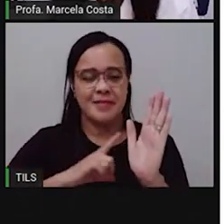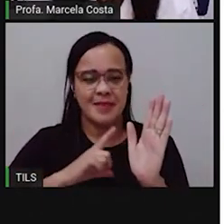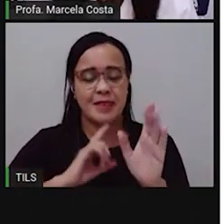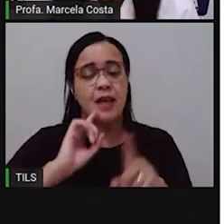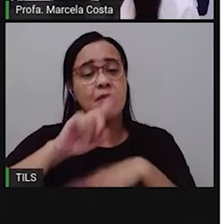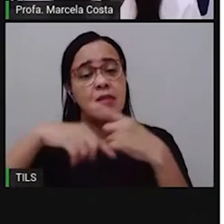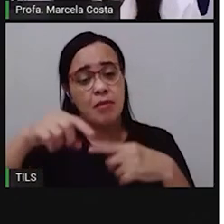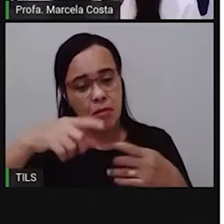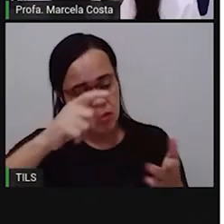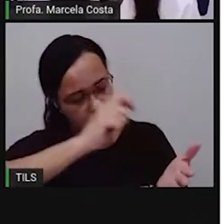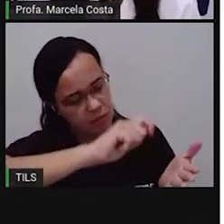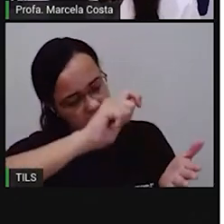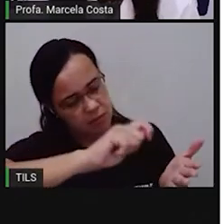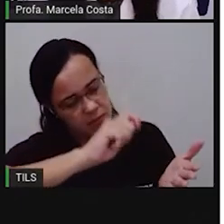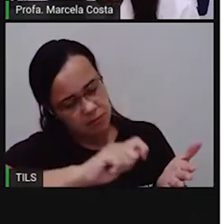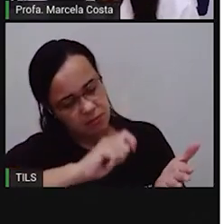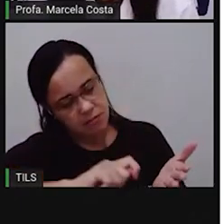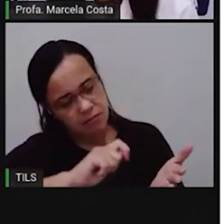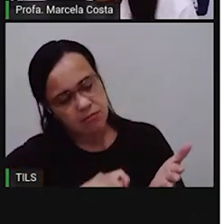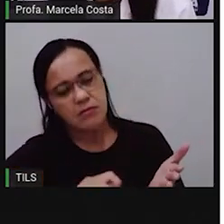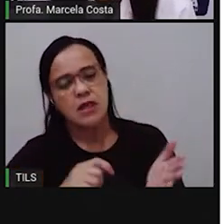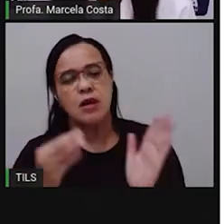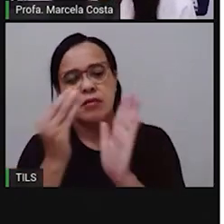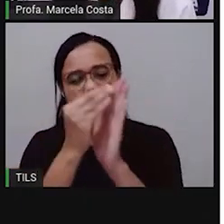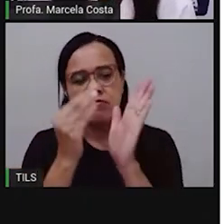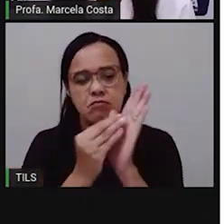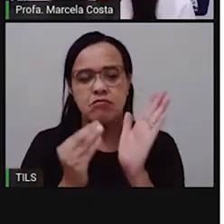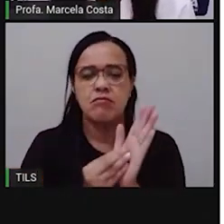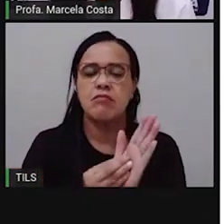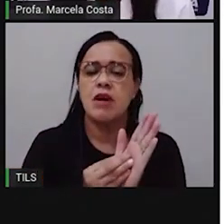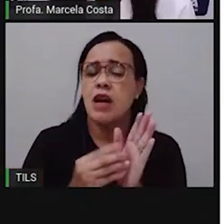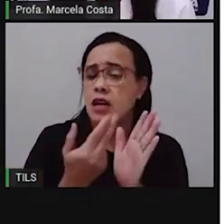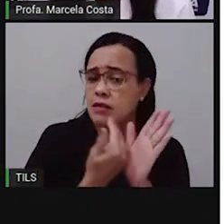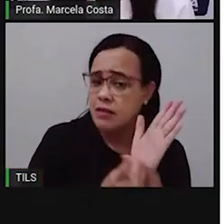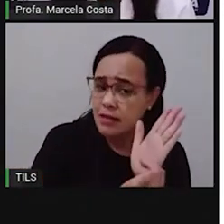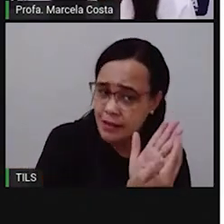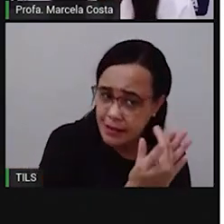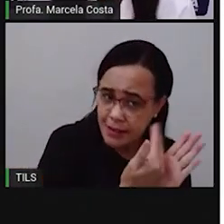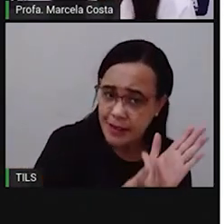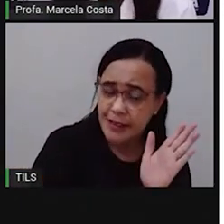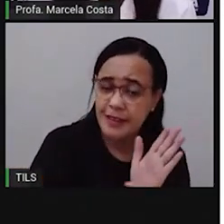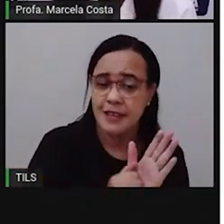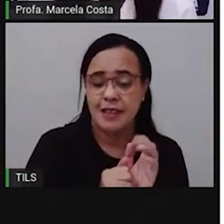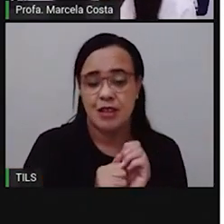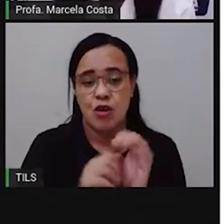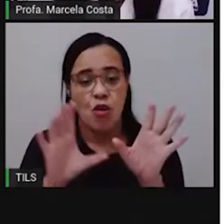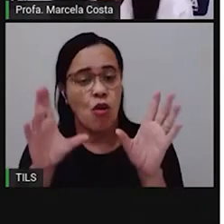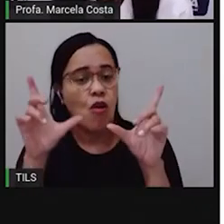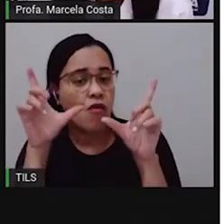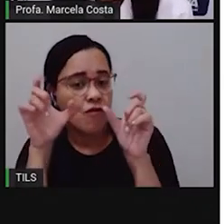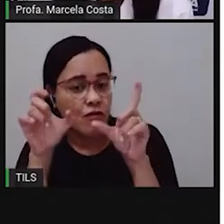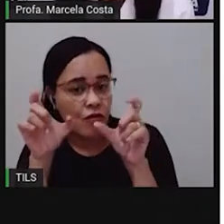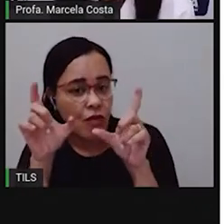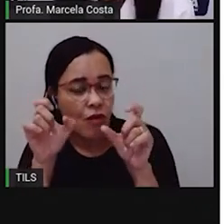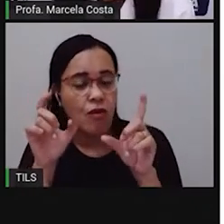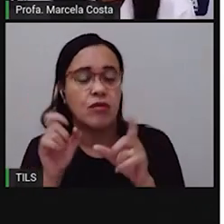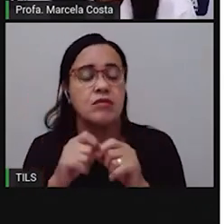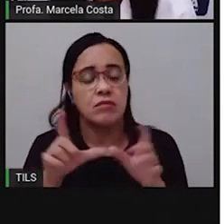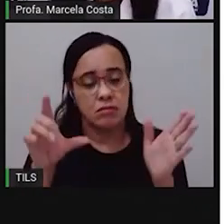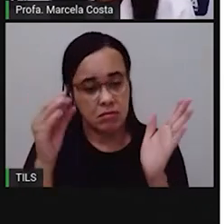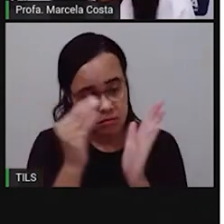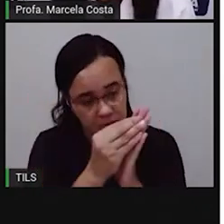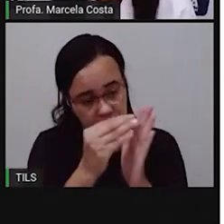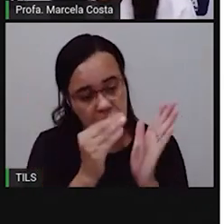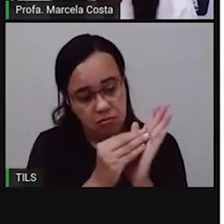essa pesquisa utilizando desenho ou também um cartaz onde você pode colocar as imagens desses